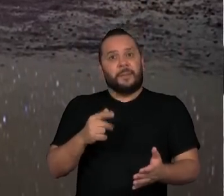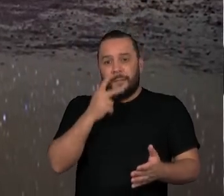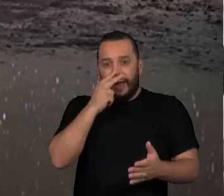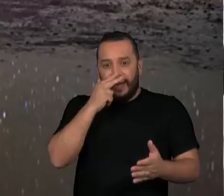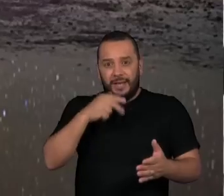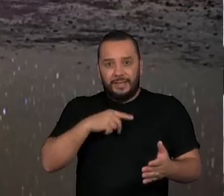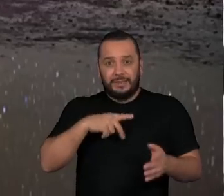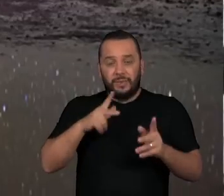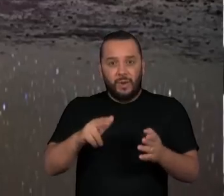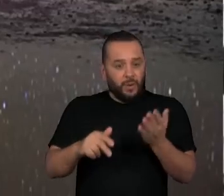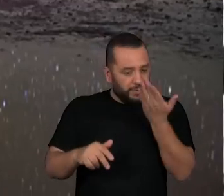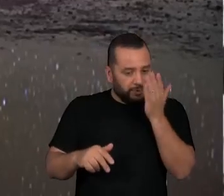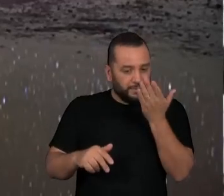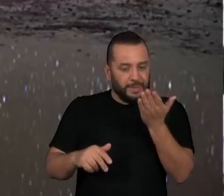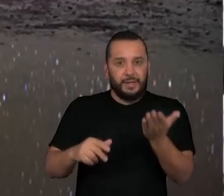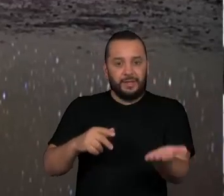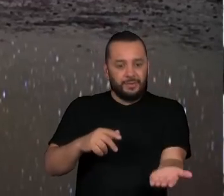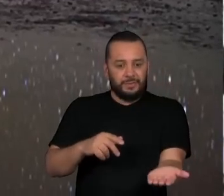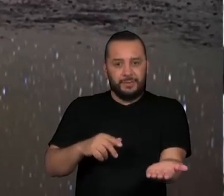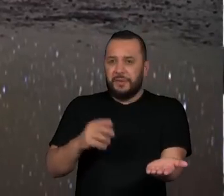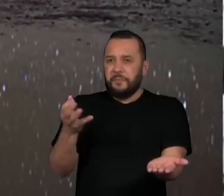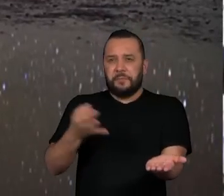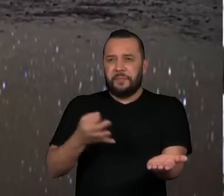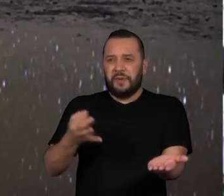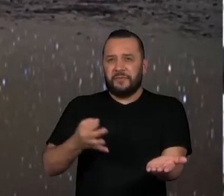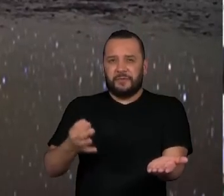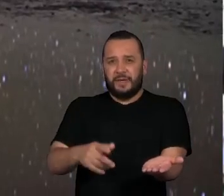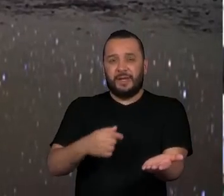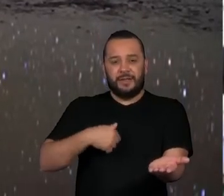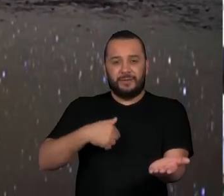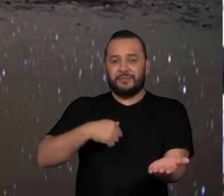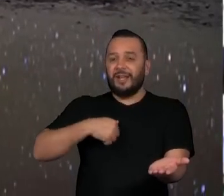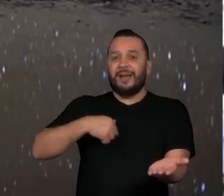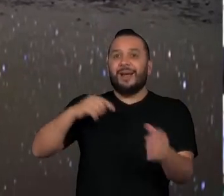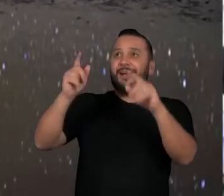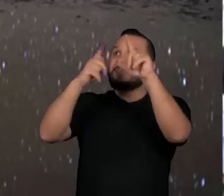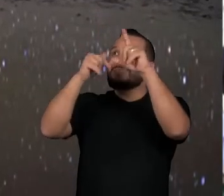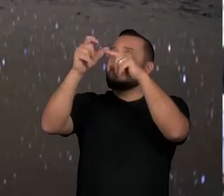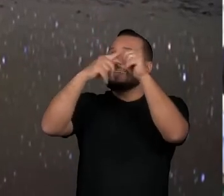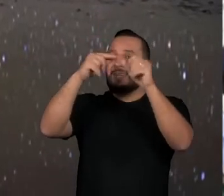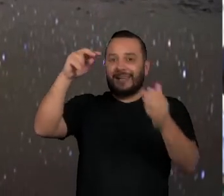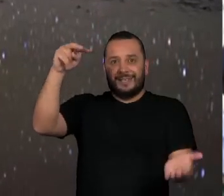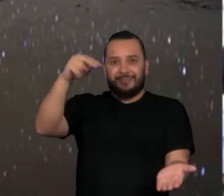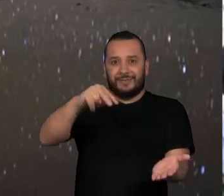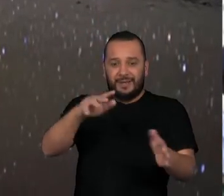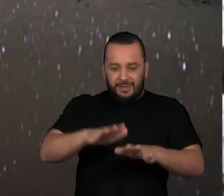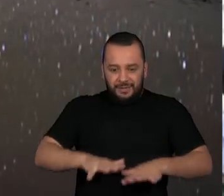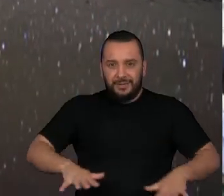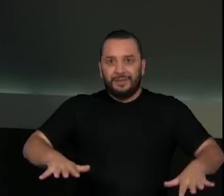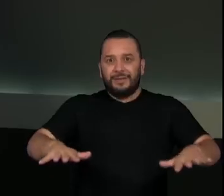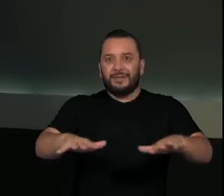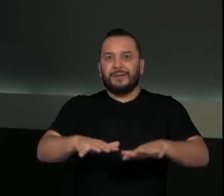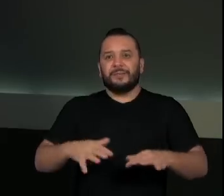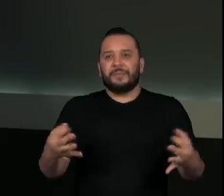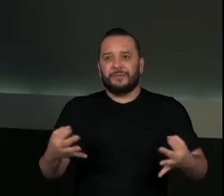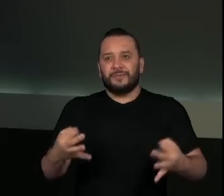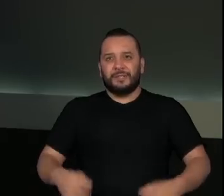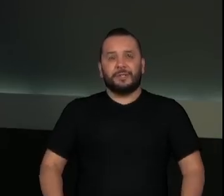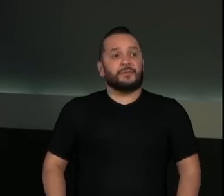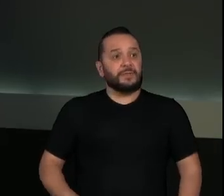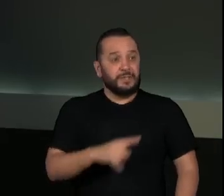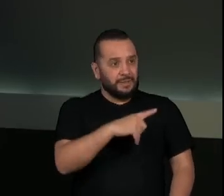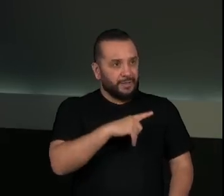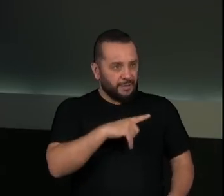espelho perfeito. Ela refletiu perfeitamente as estrelas do céu. Era literalmente como se tivesse um espelho ali na minha frente. Você tem fotos